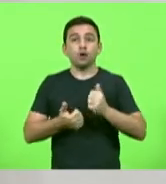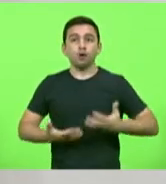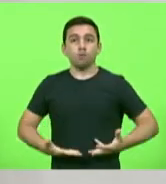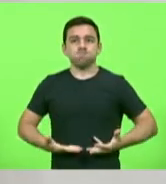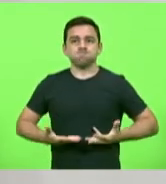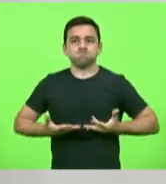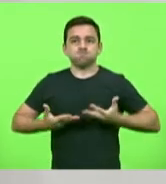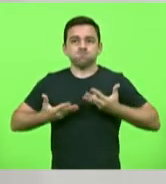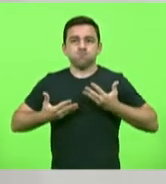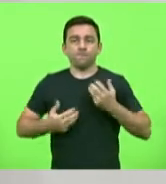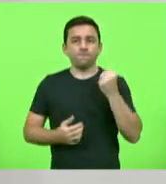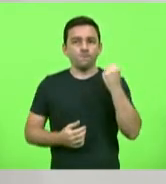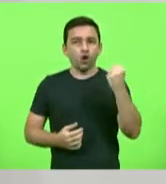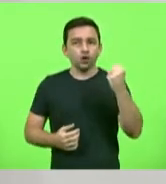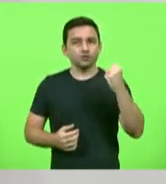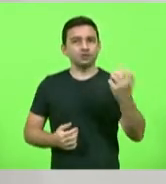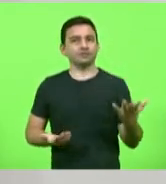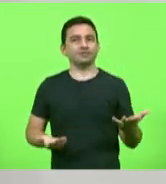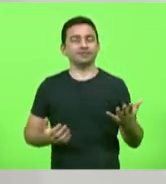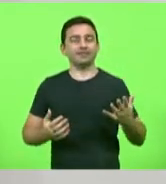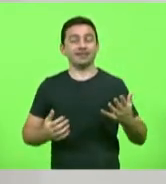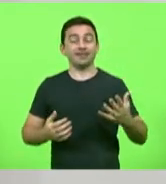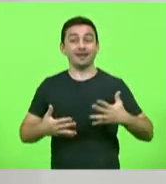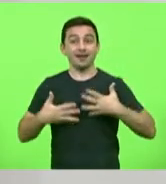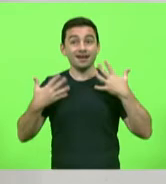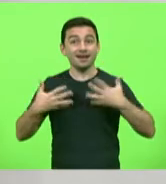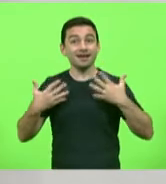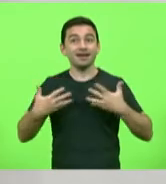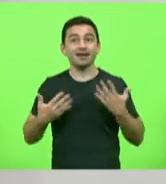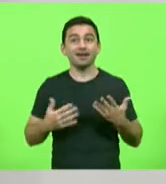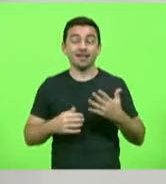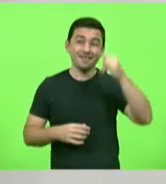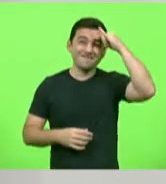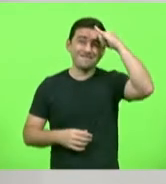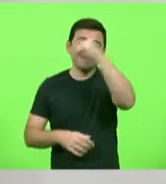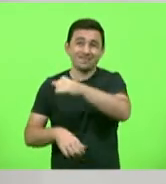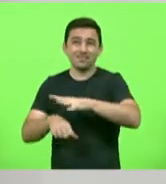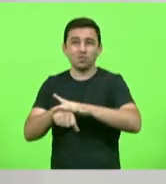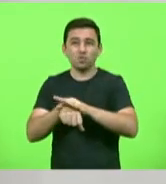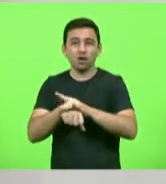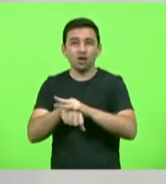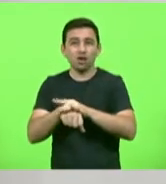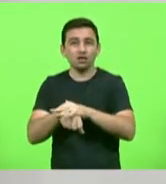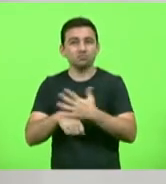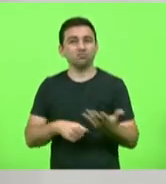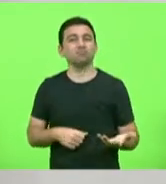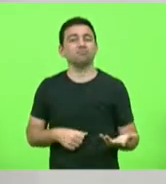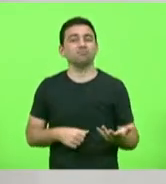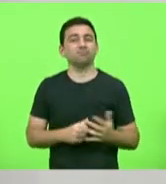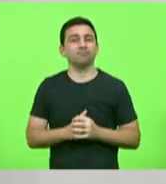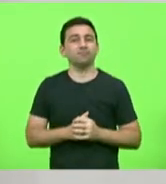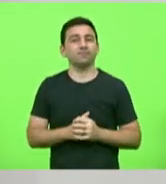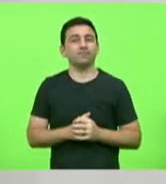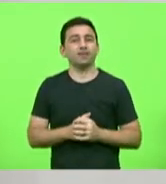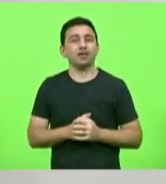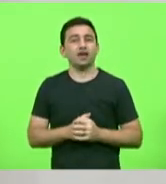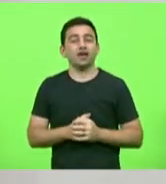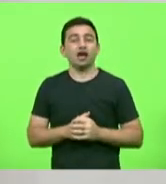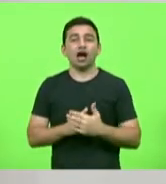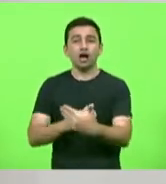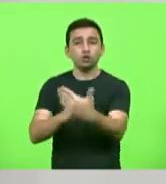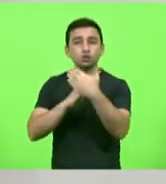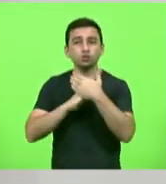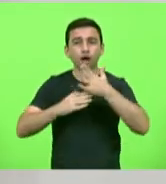imunidade, aumenta a autoestima. Combate doenças. Previne doenças. Previne,